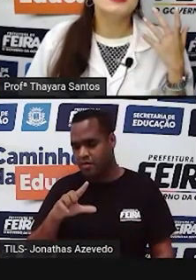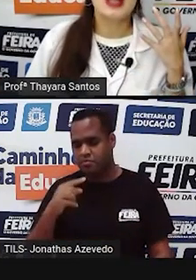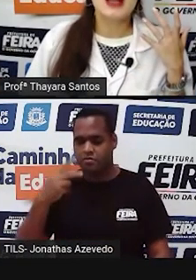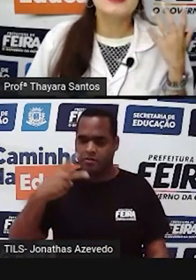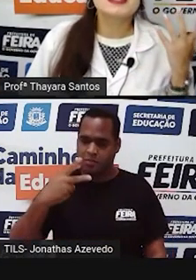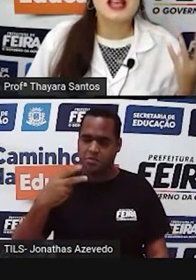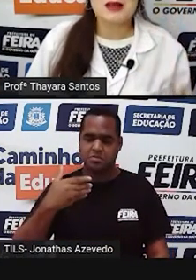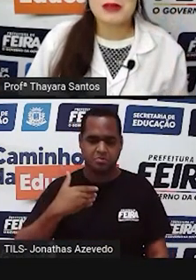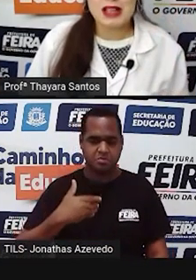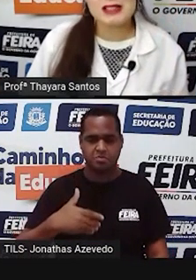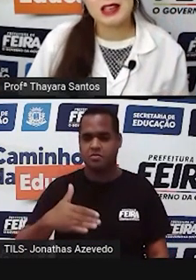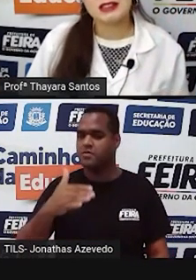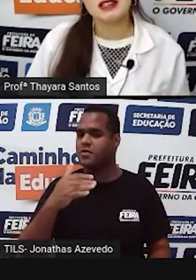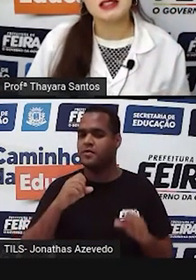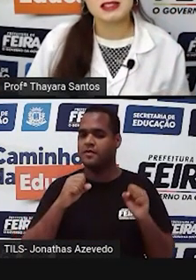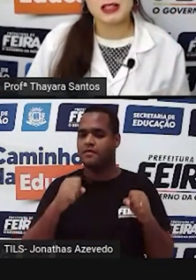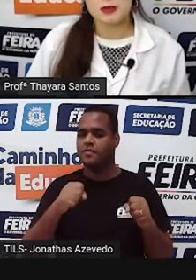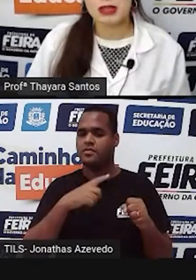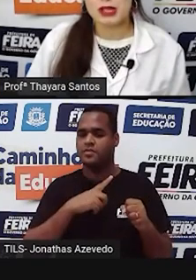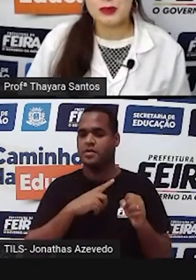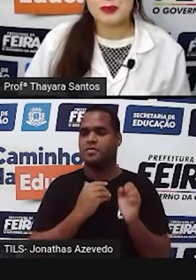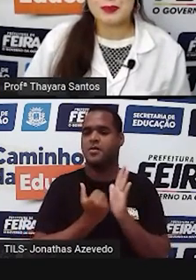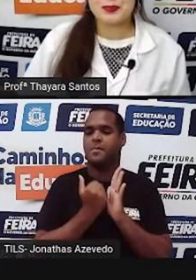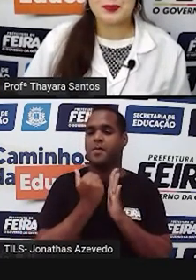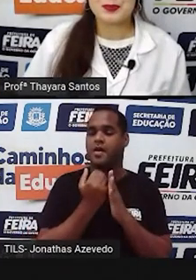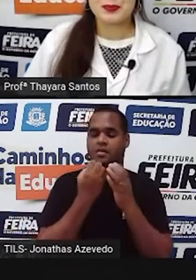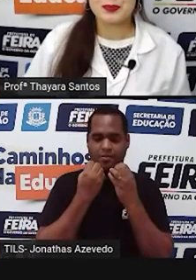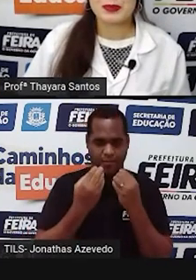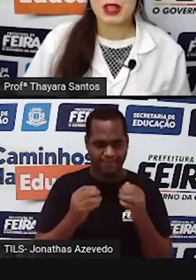A gente vai avançar mais ainda nesse caminho.